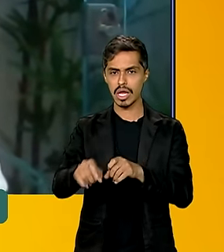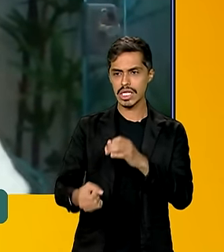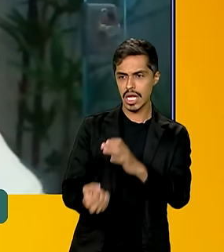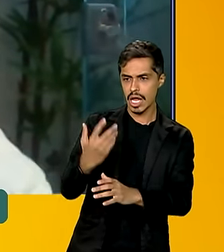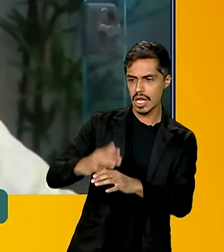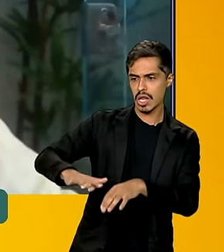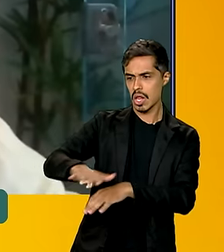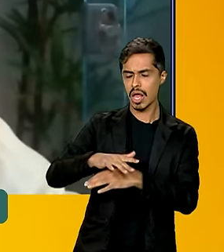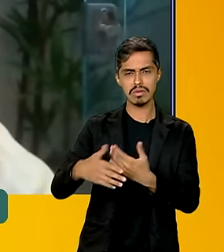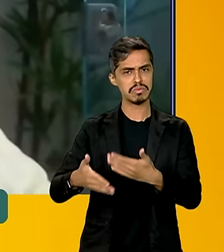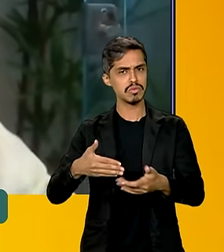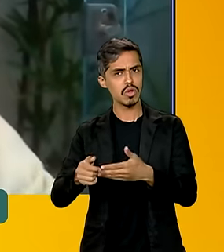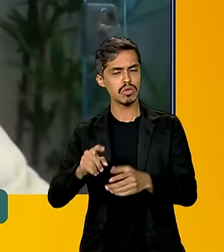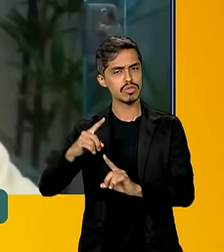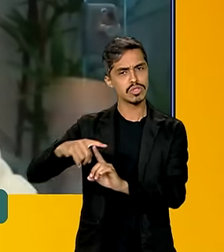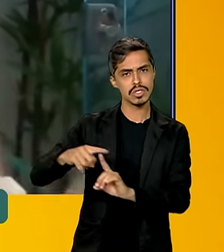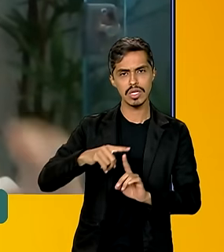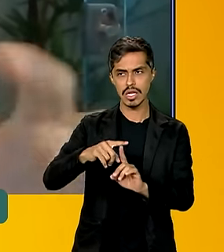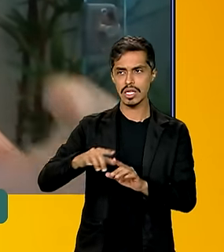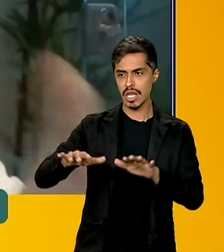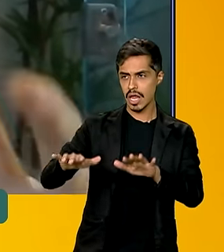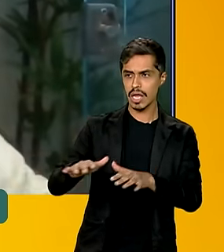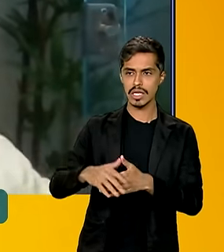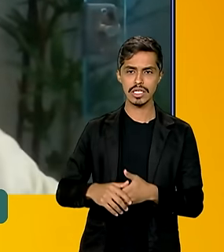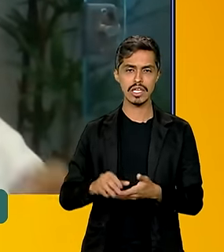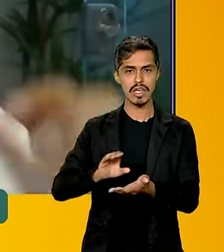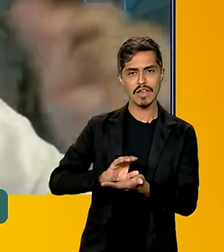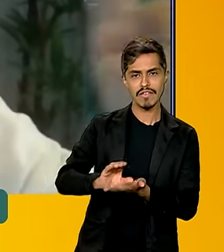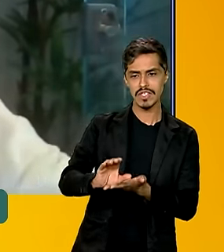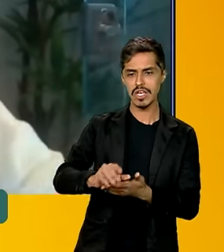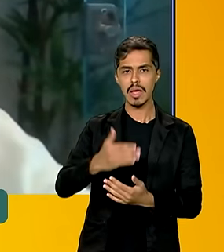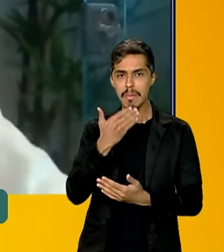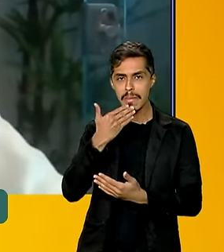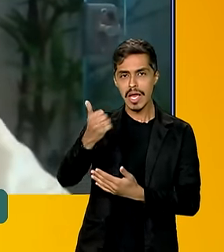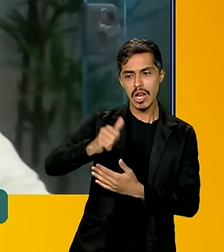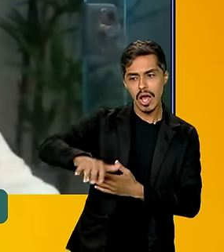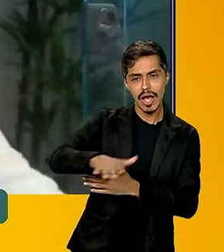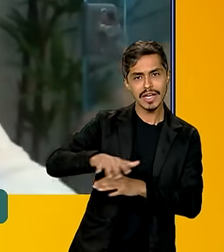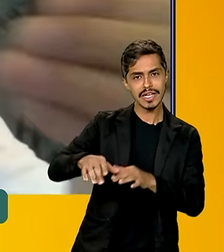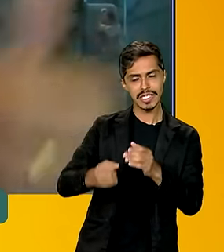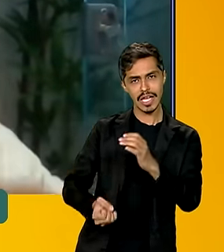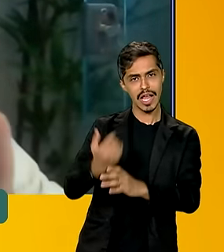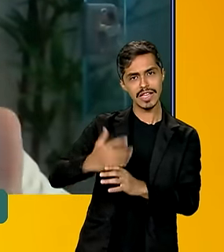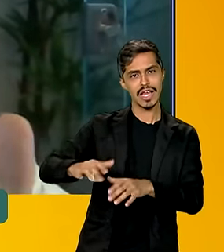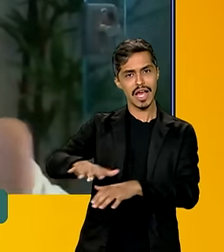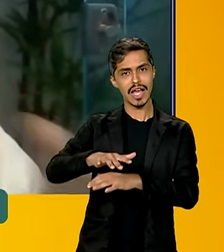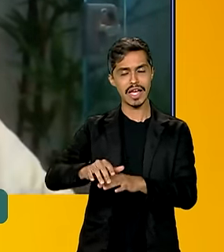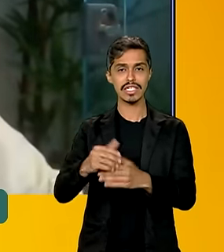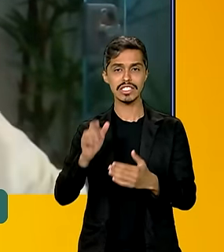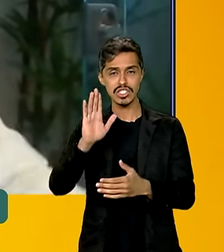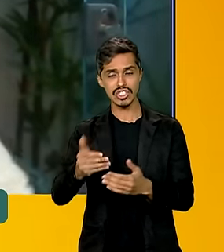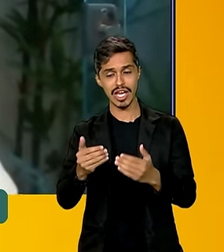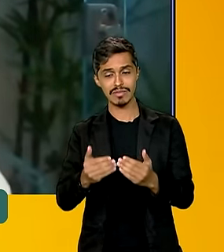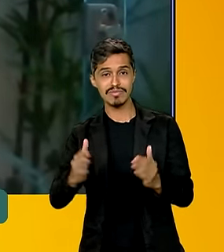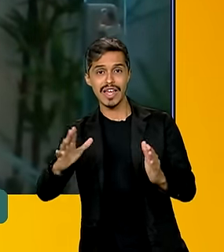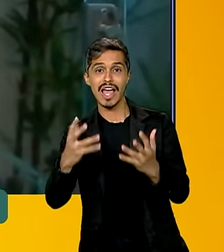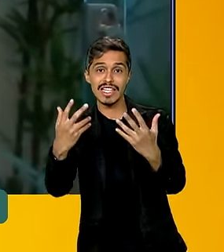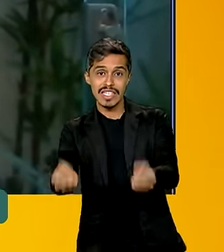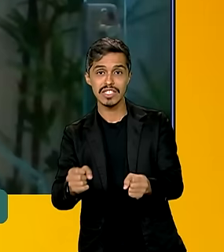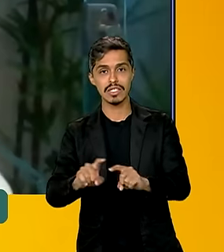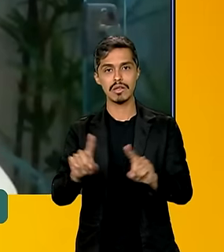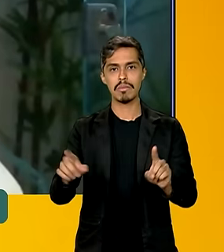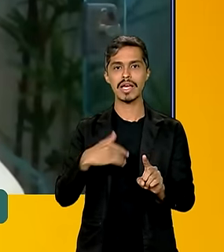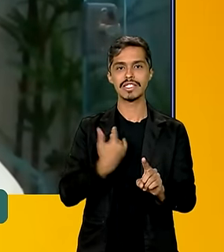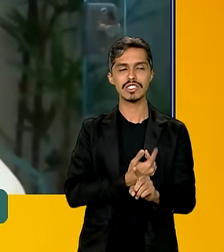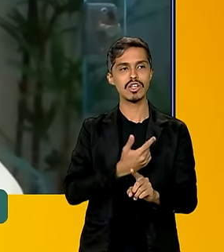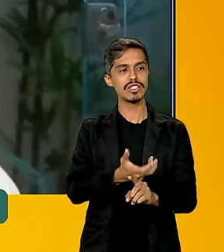familiar ou o agricultor patronal a investir em melhorar a produção nas áreas já abertas e não expandir produção